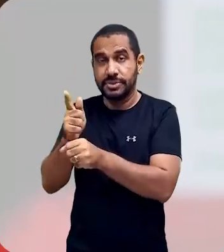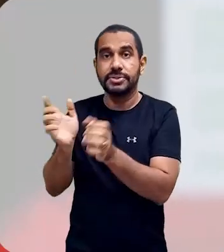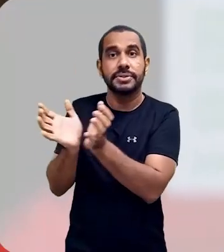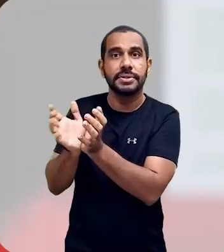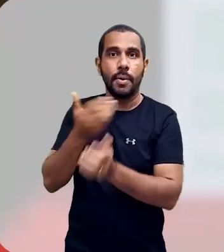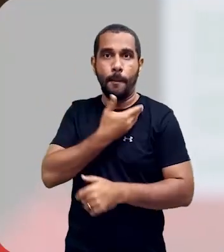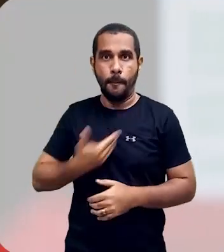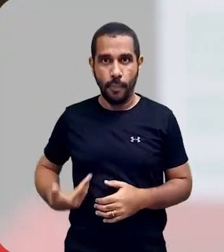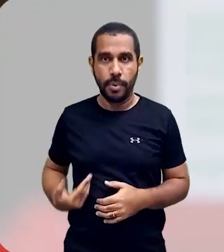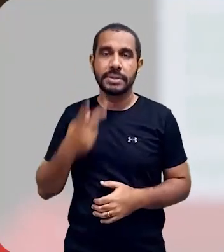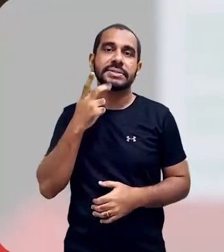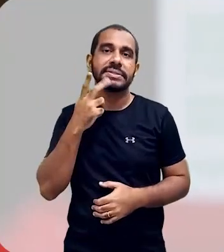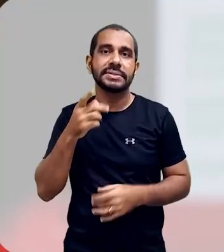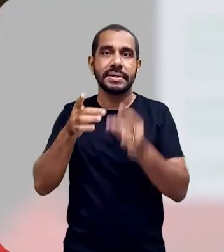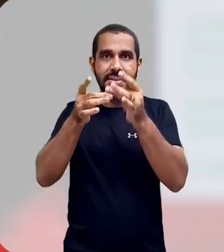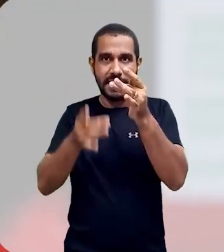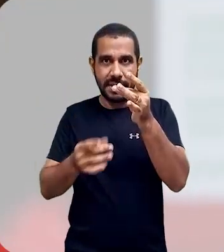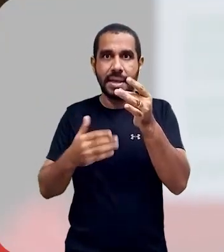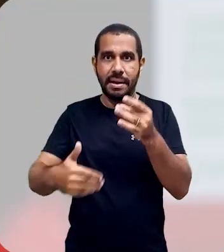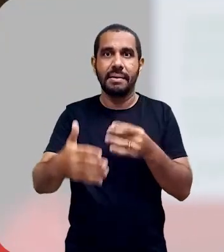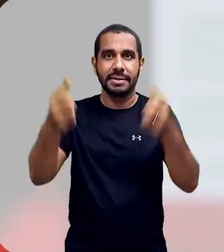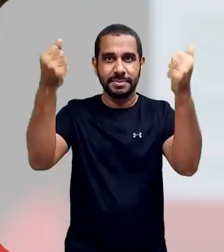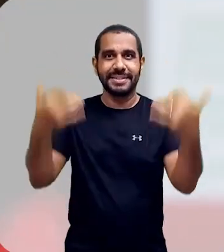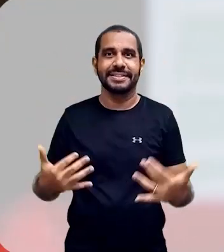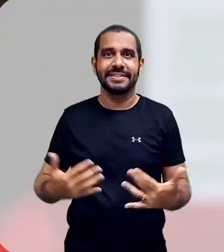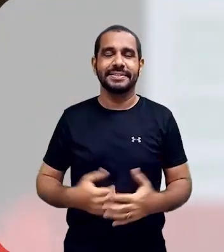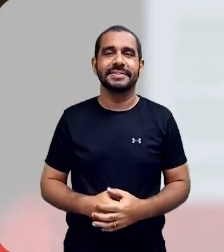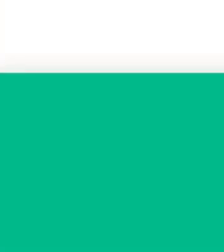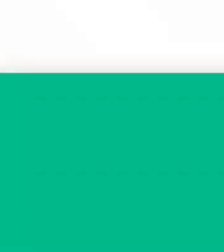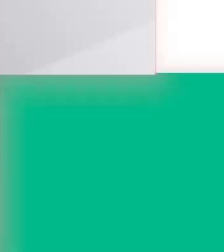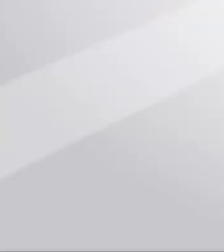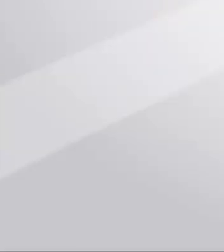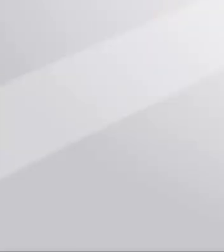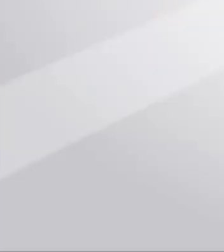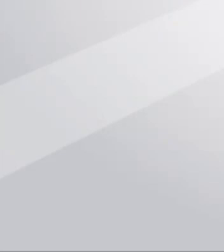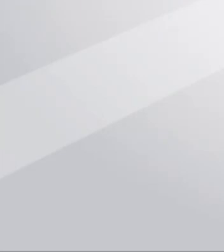de Gestão Pública. Você compare todos os detalhes a partir de agora.